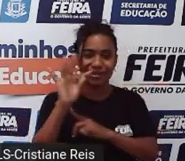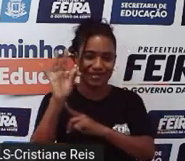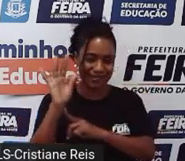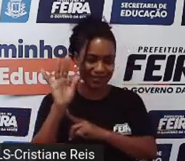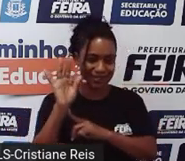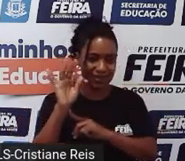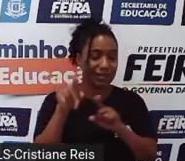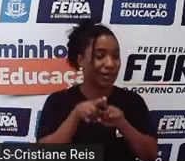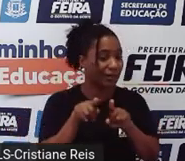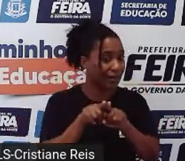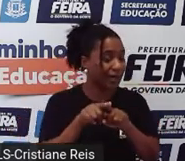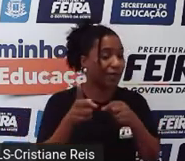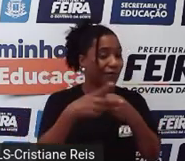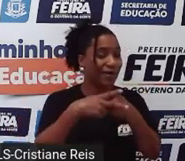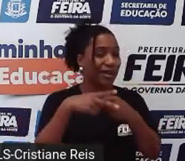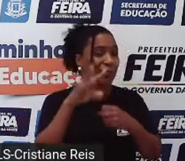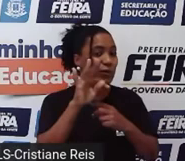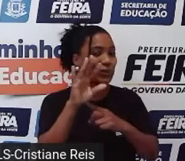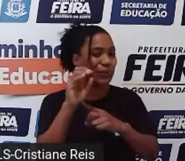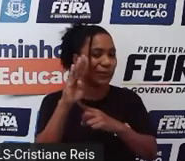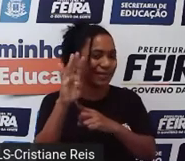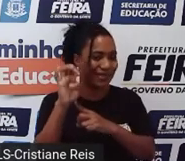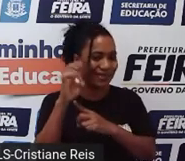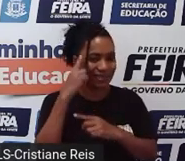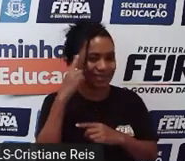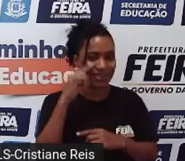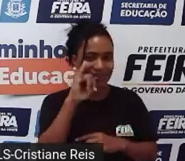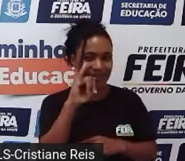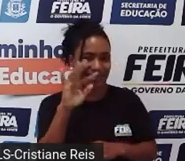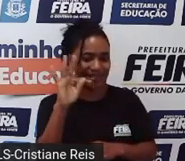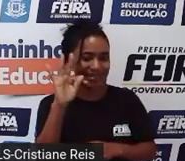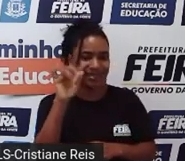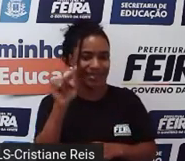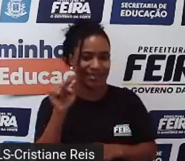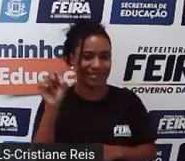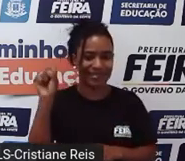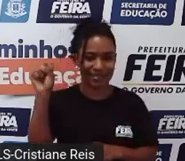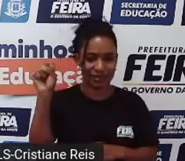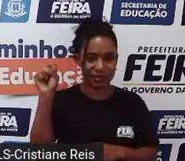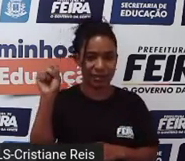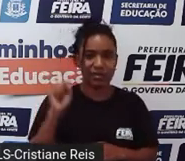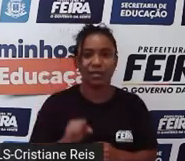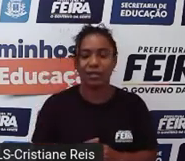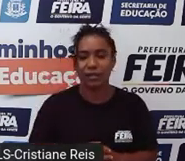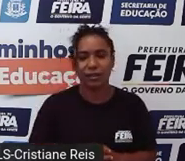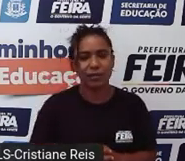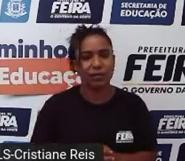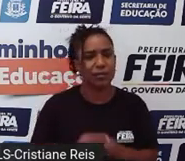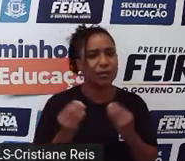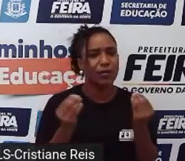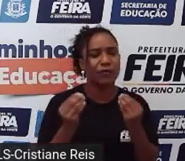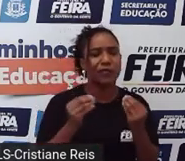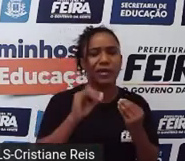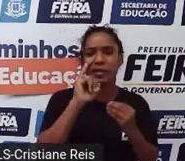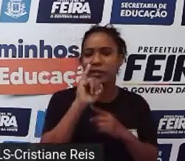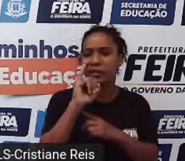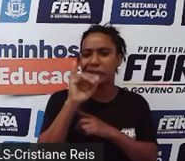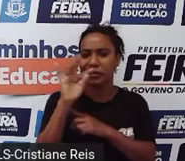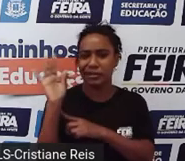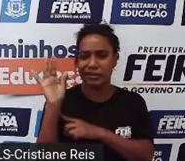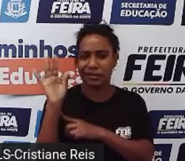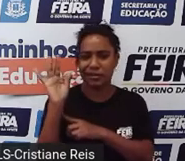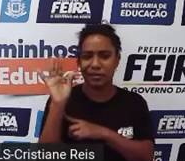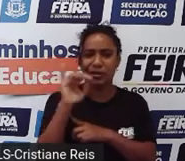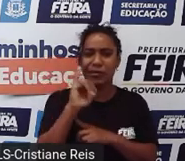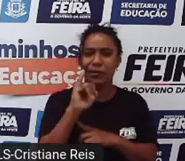is. It is rainy. It's rainy. O que a gente observa aqui de diferença, né? Aqui